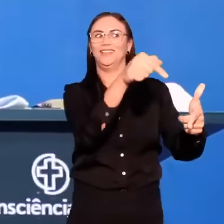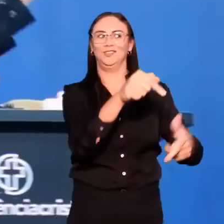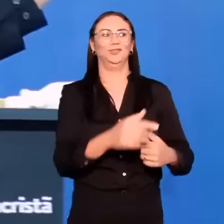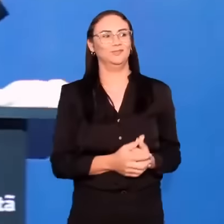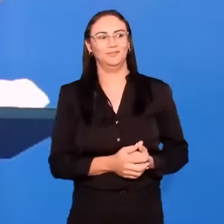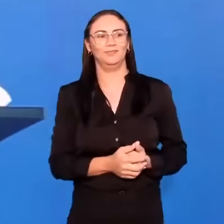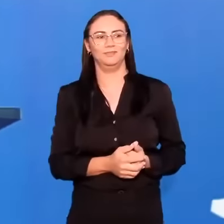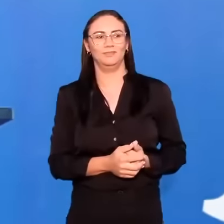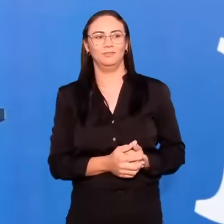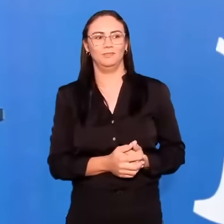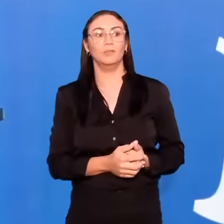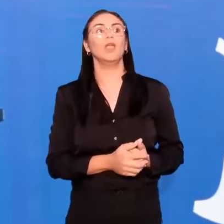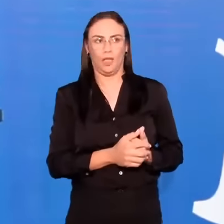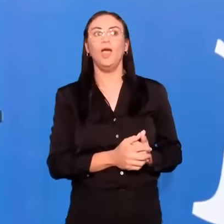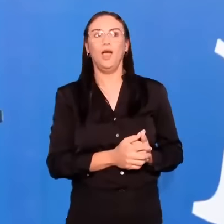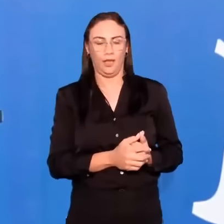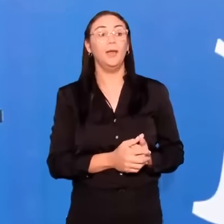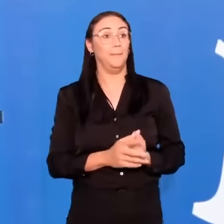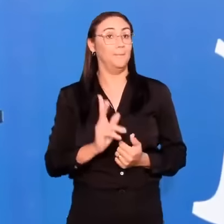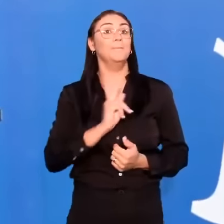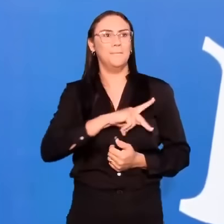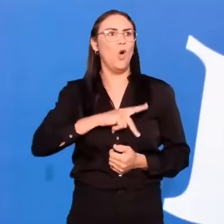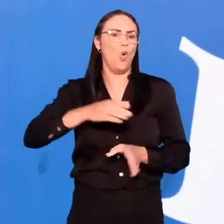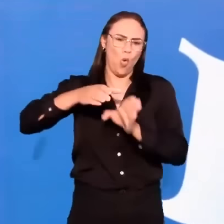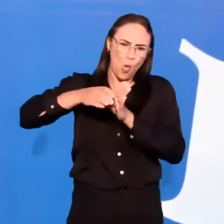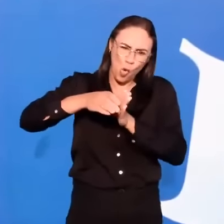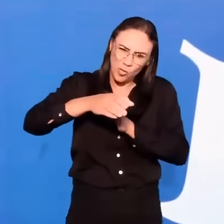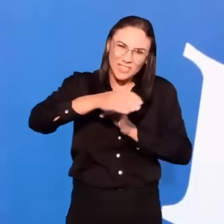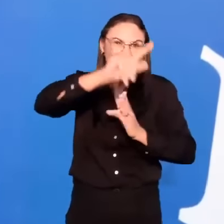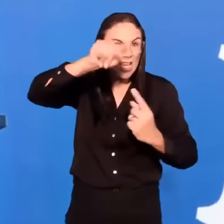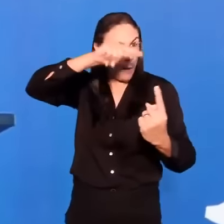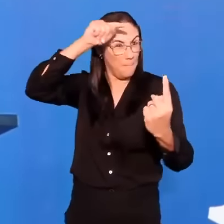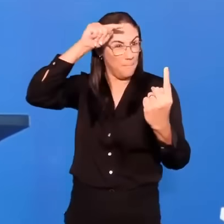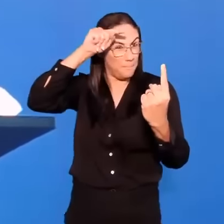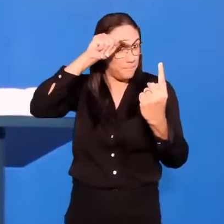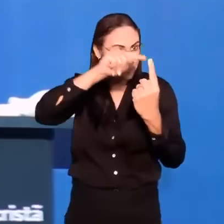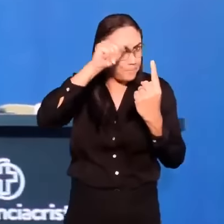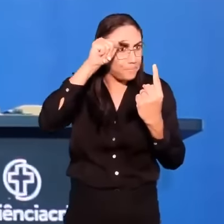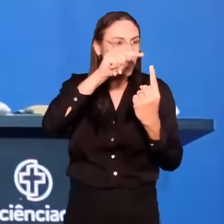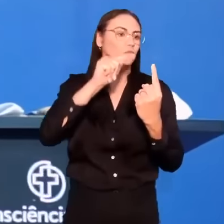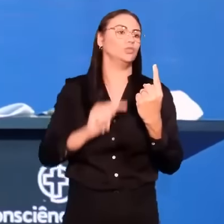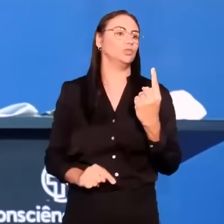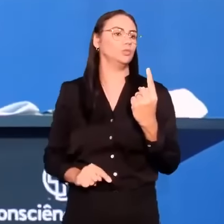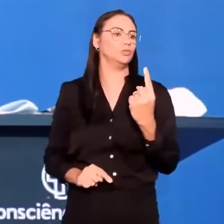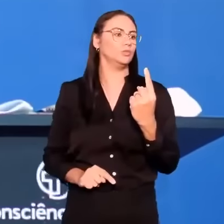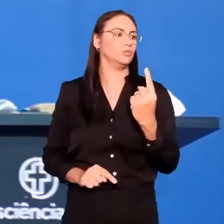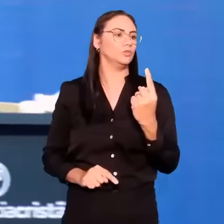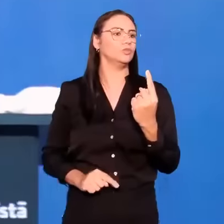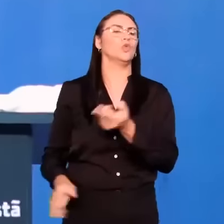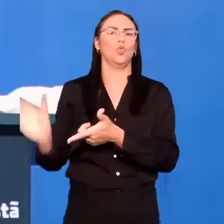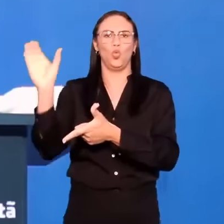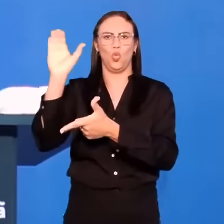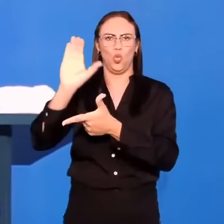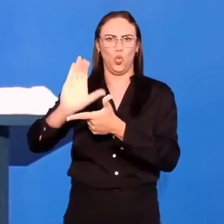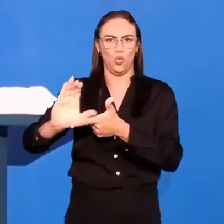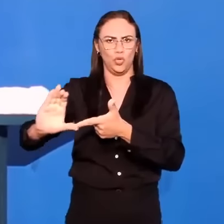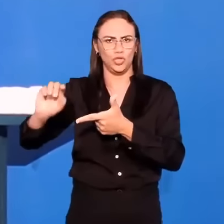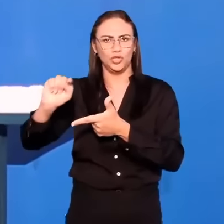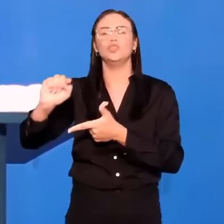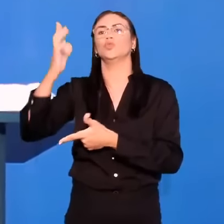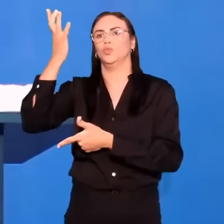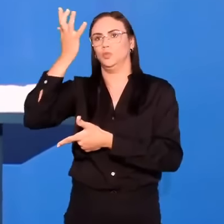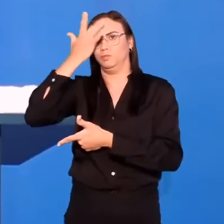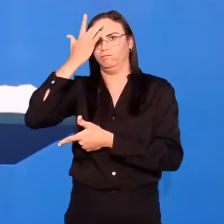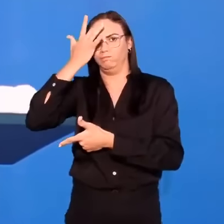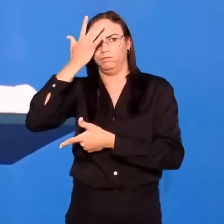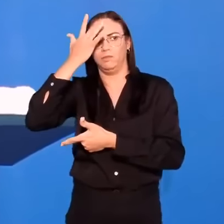O alvo. Do seu conselho. O alvo que os coríntios devem fixar seus olhos. E devem se